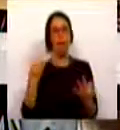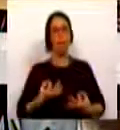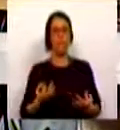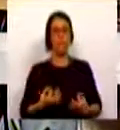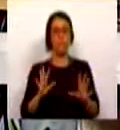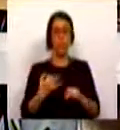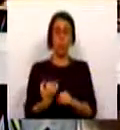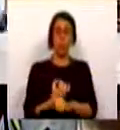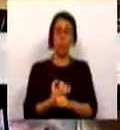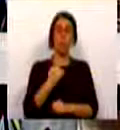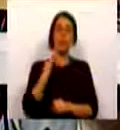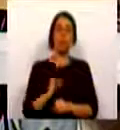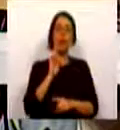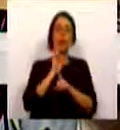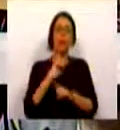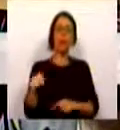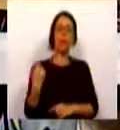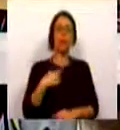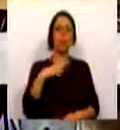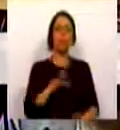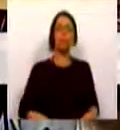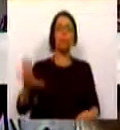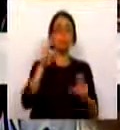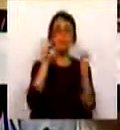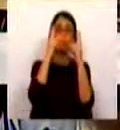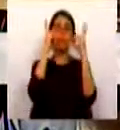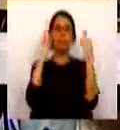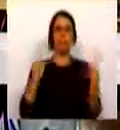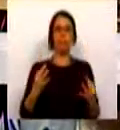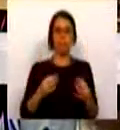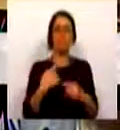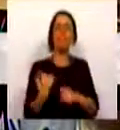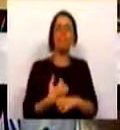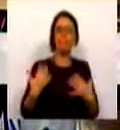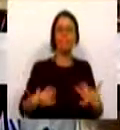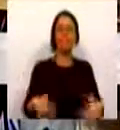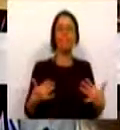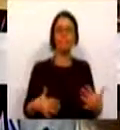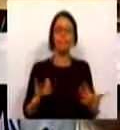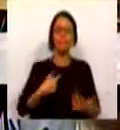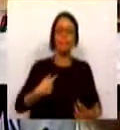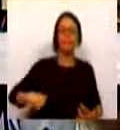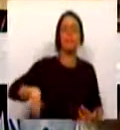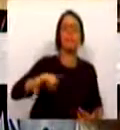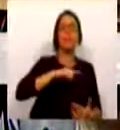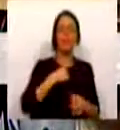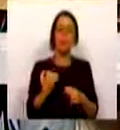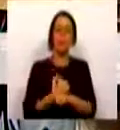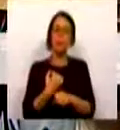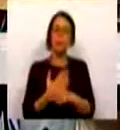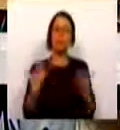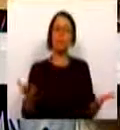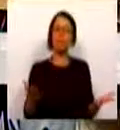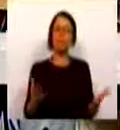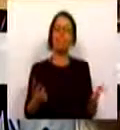a tarefa para a qual todo o país acordou é uma tarefa que nos devemos dar a todos, é uma tarefa que